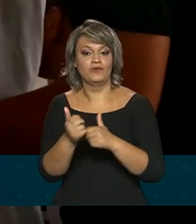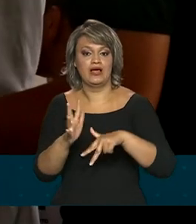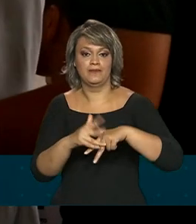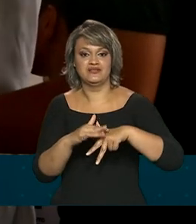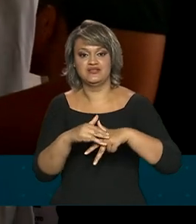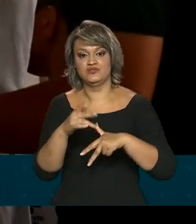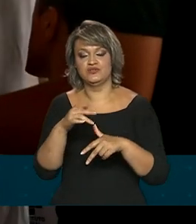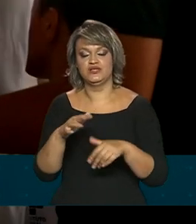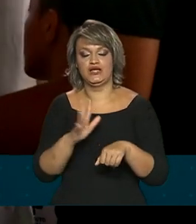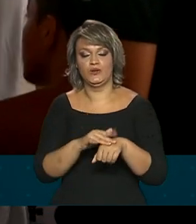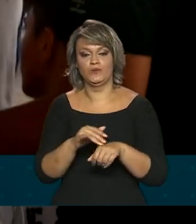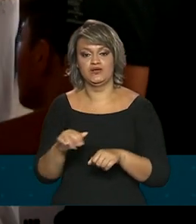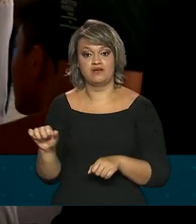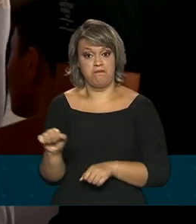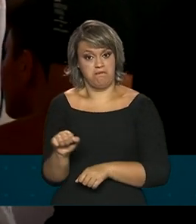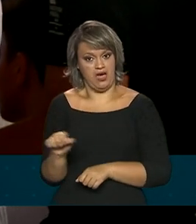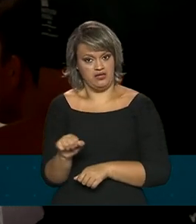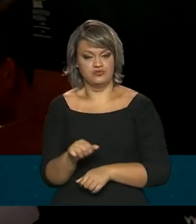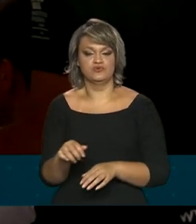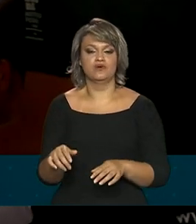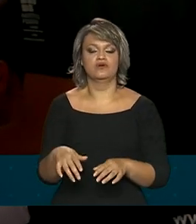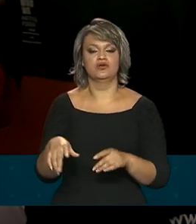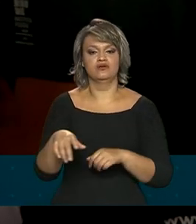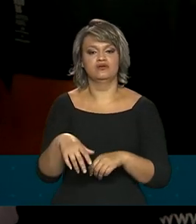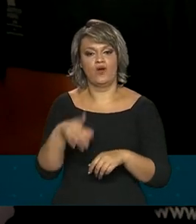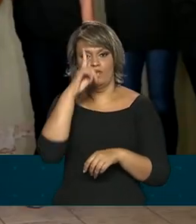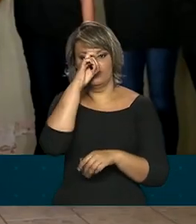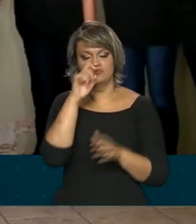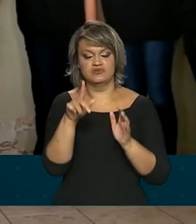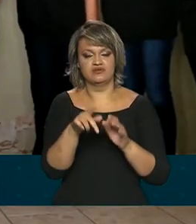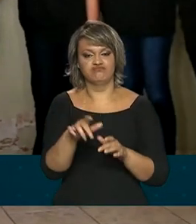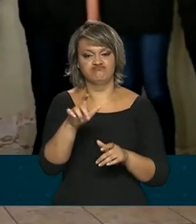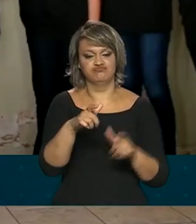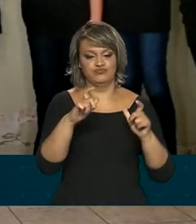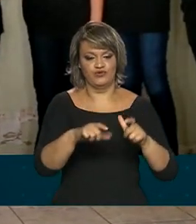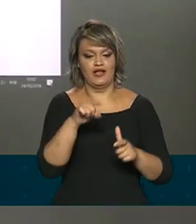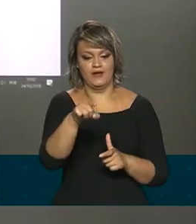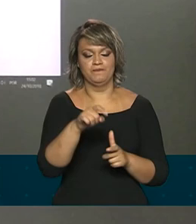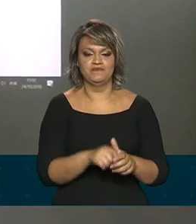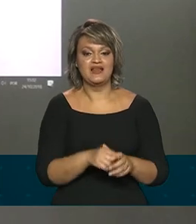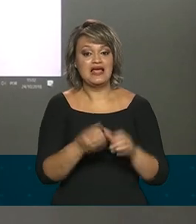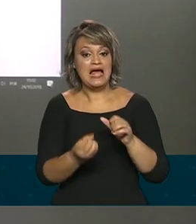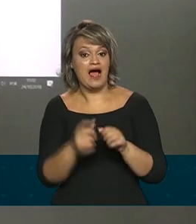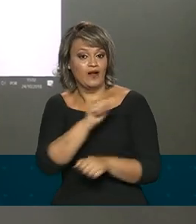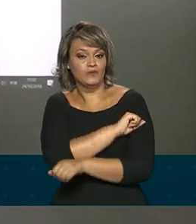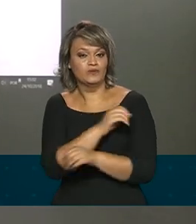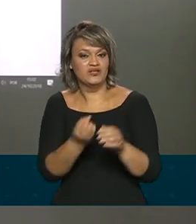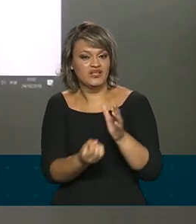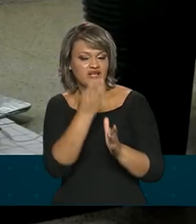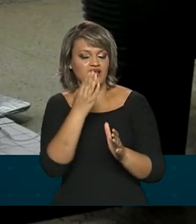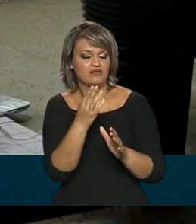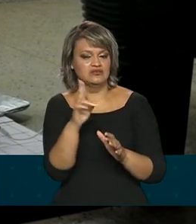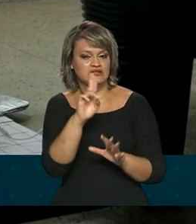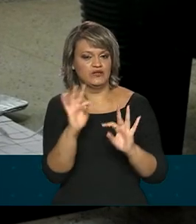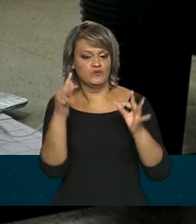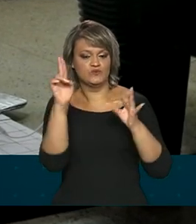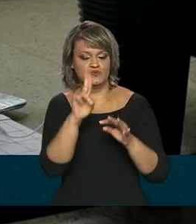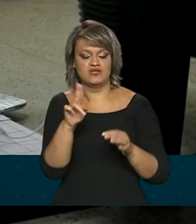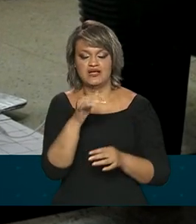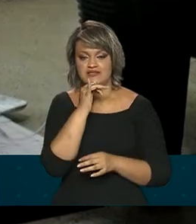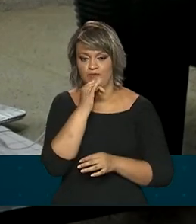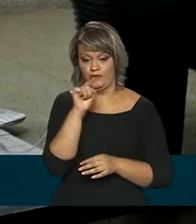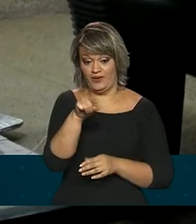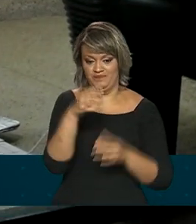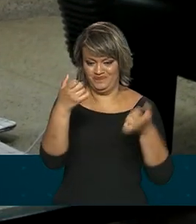pacientes com doença de Parkinson nos hospitais da região. Os alunos criam utilizando a tecnologia. A gente